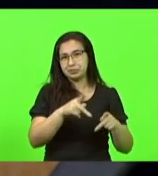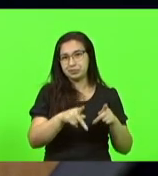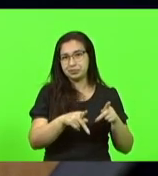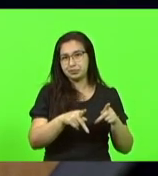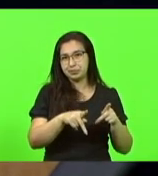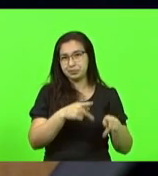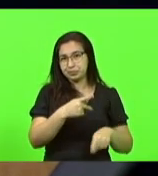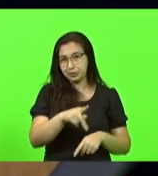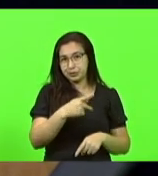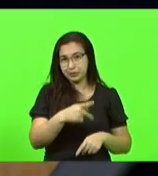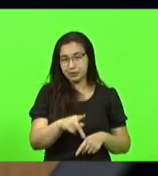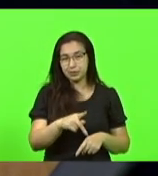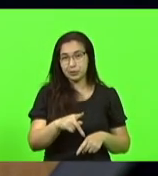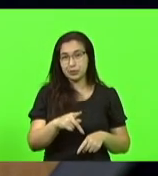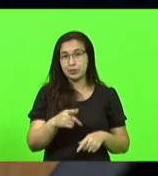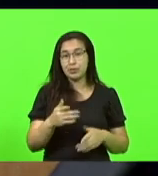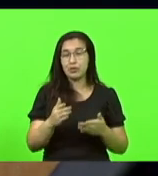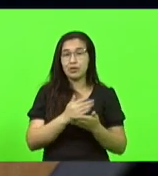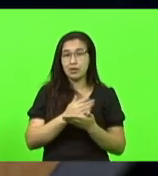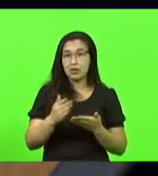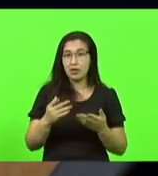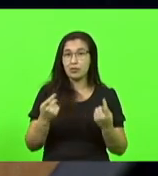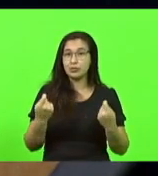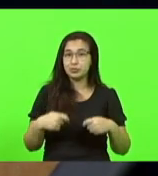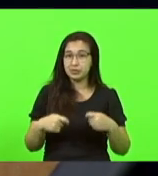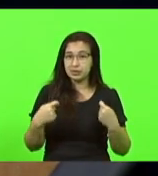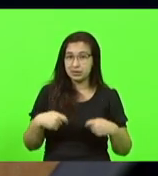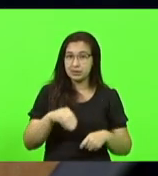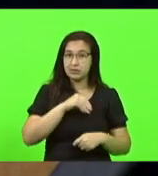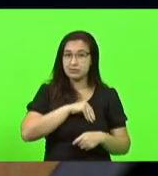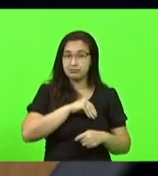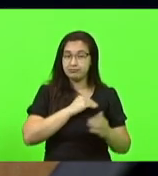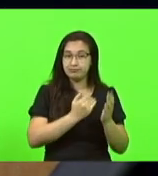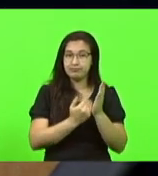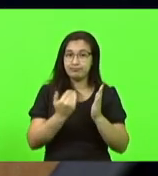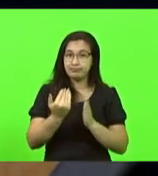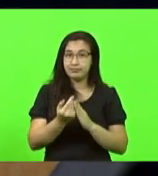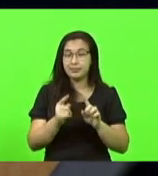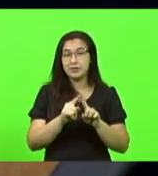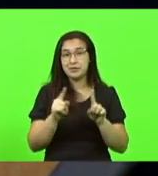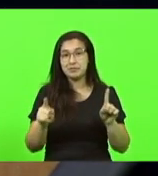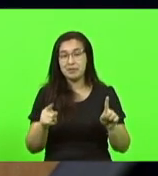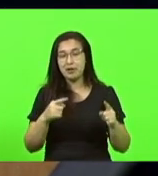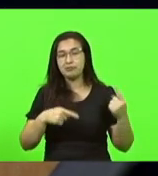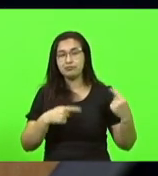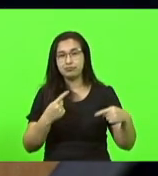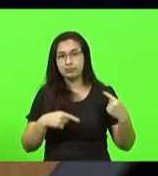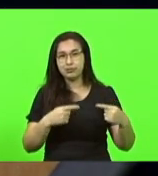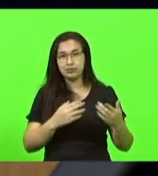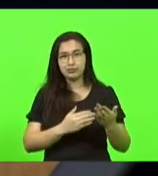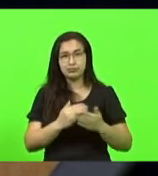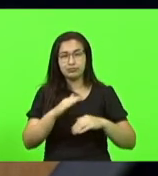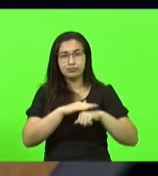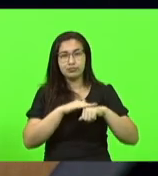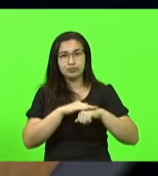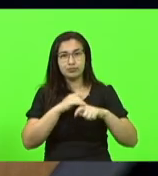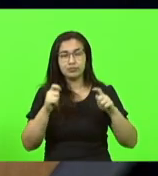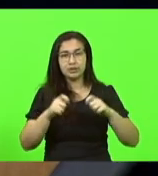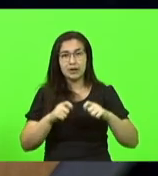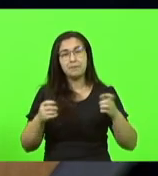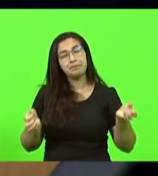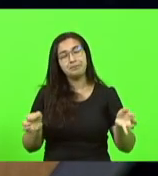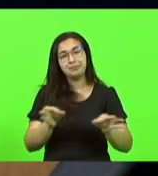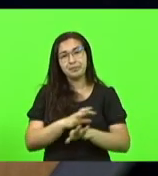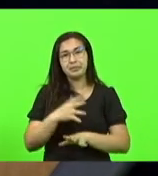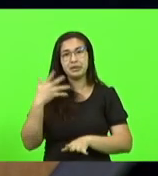pendentes, mas estão na pauta das discussões, e isso é importante. Então, senhor presidente, quero encerrar essa